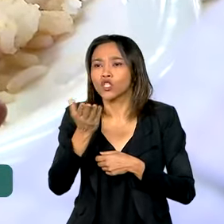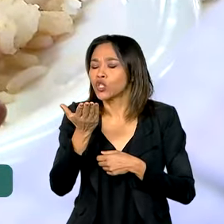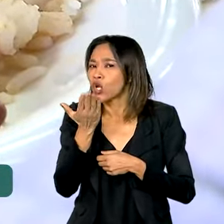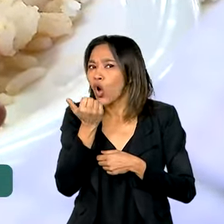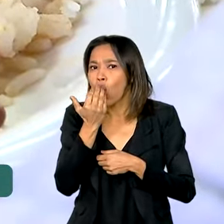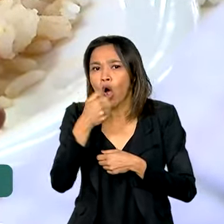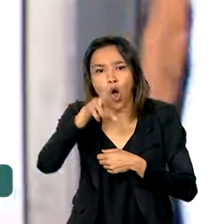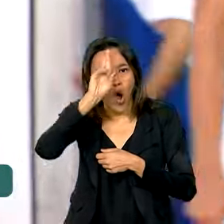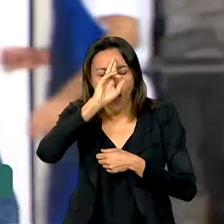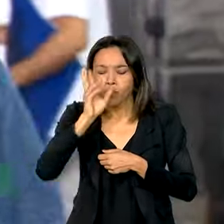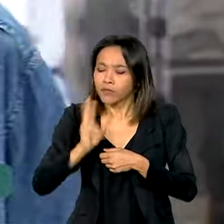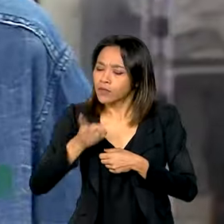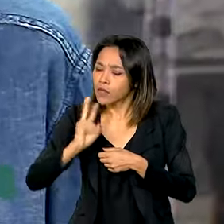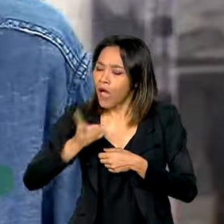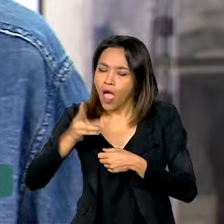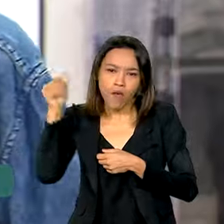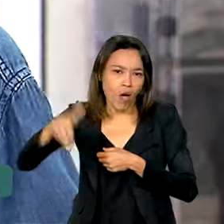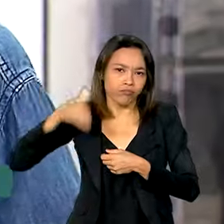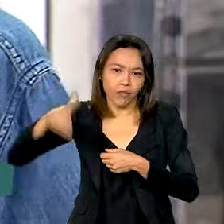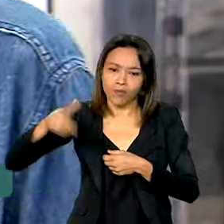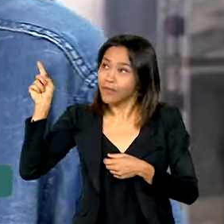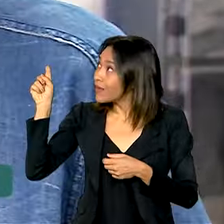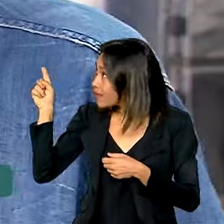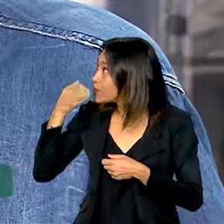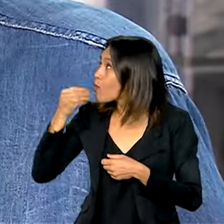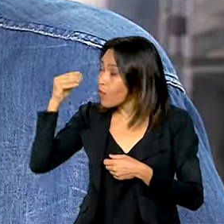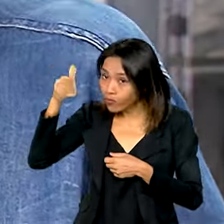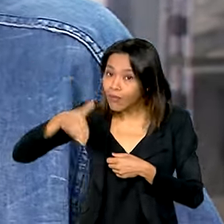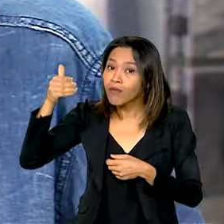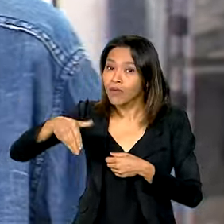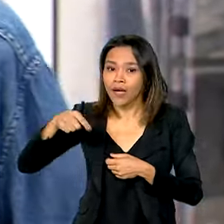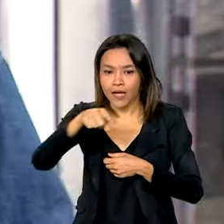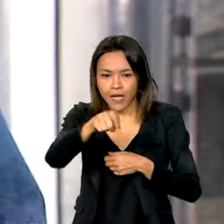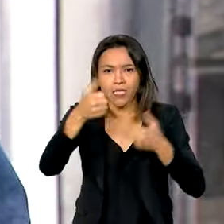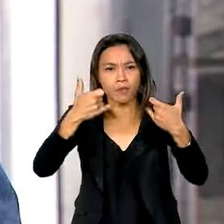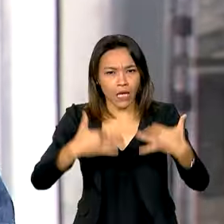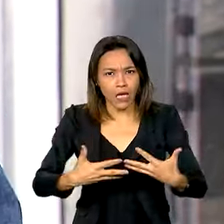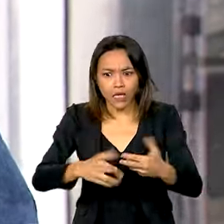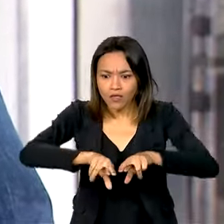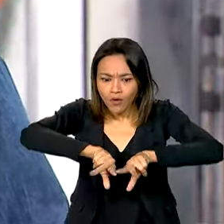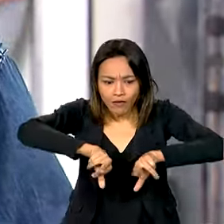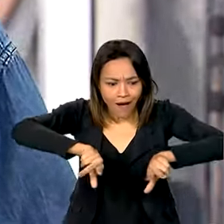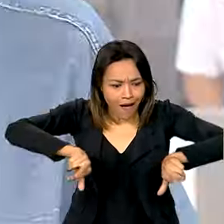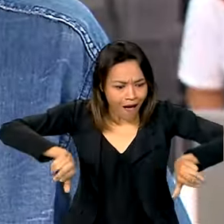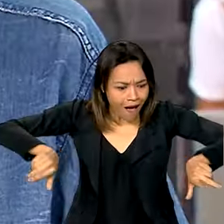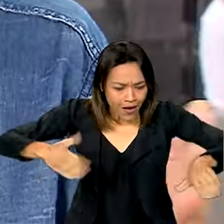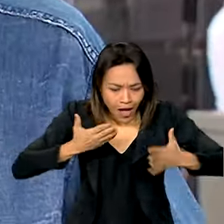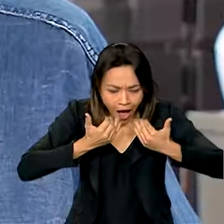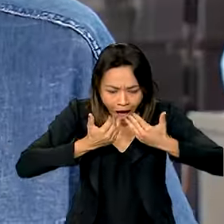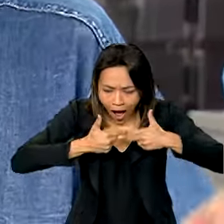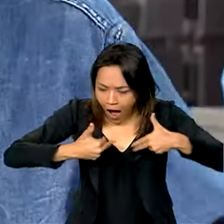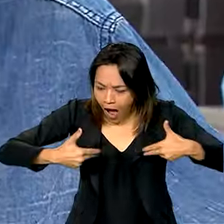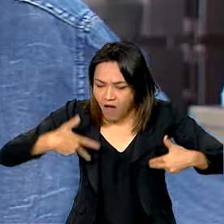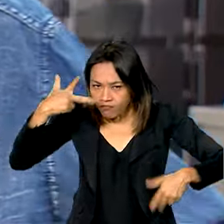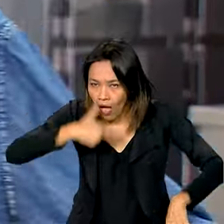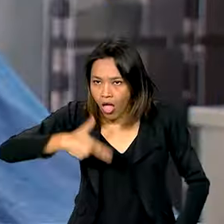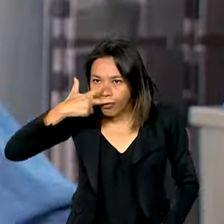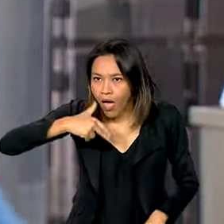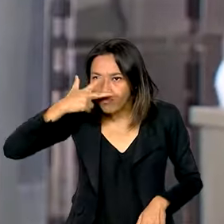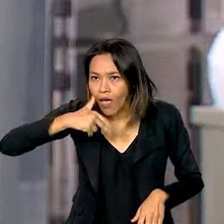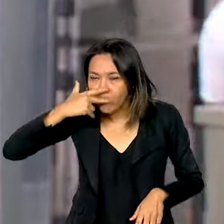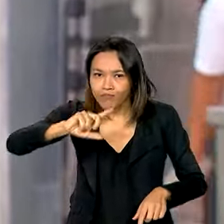diariamente. Ele é diversificado, porque não é repetitivo. No outro dia tem um